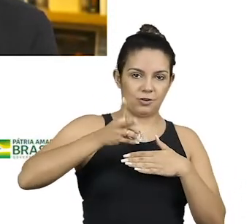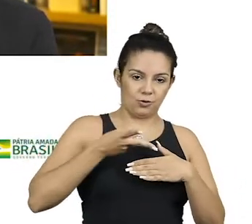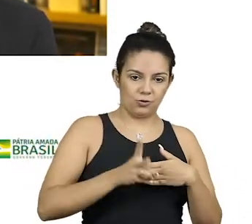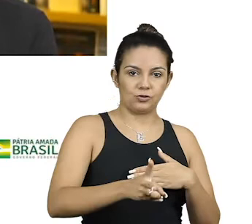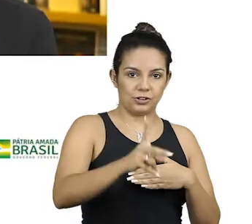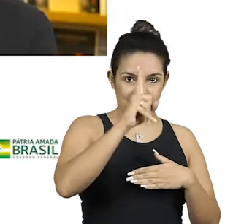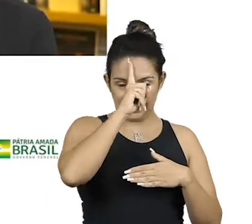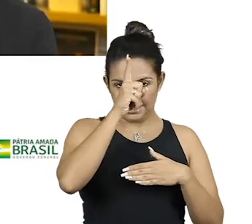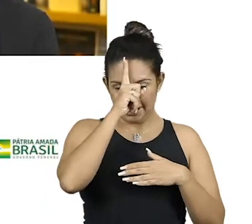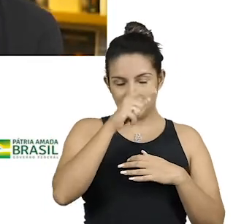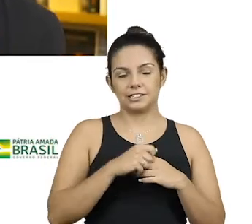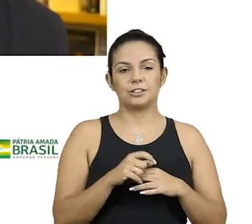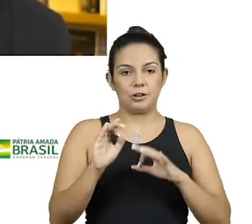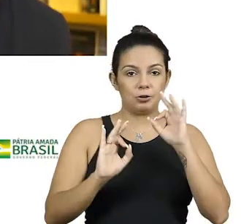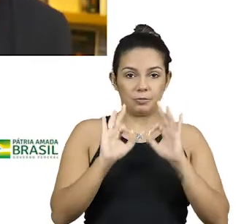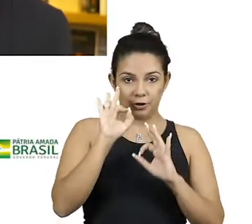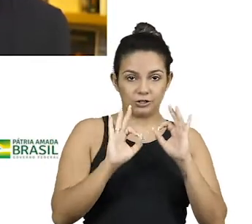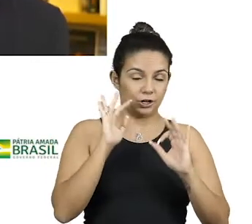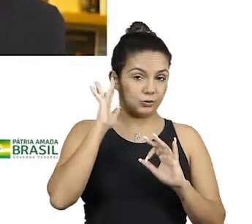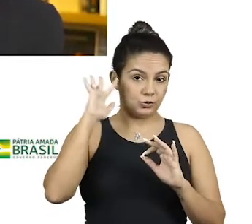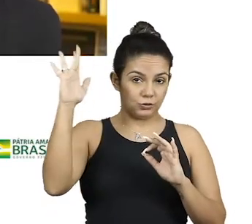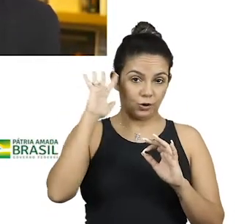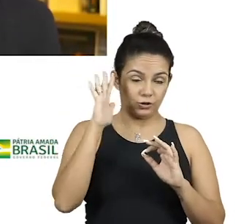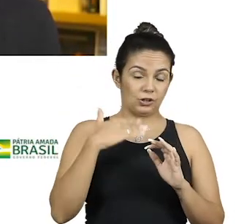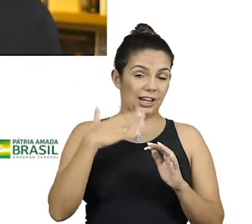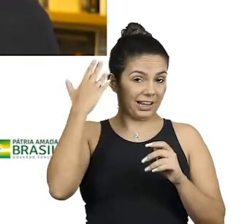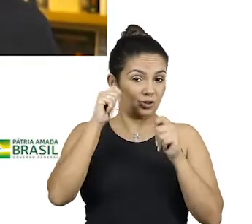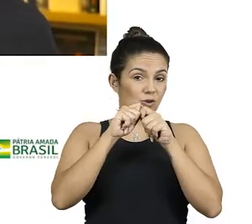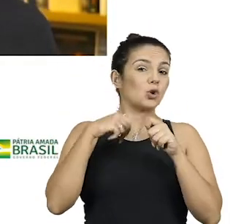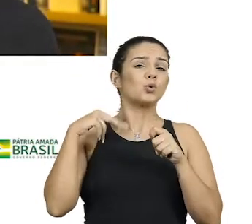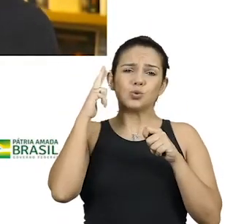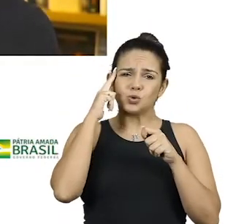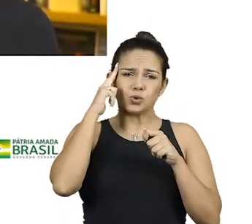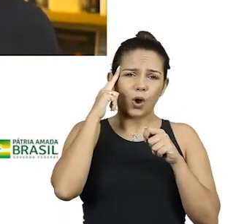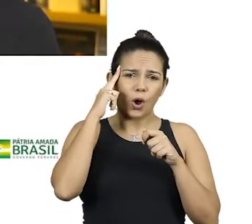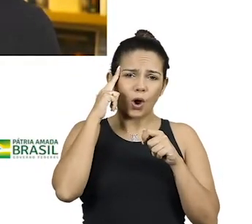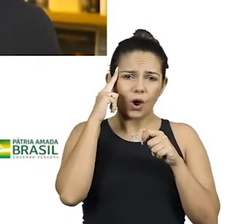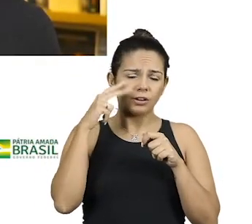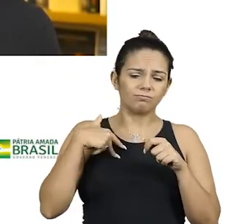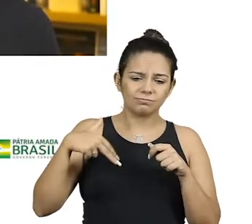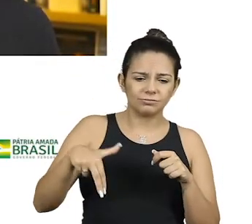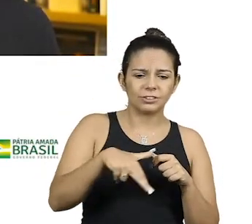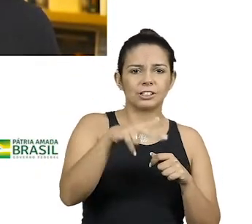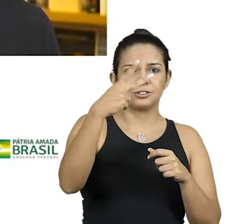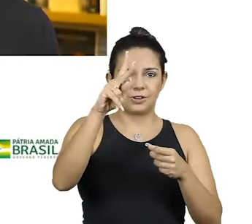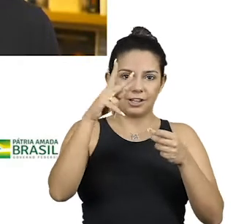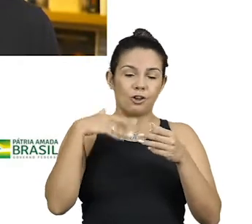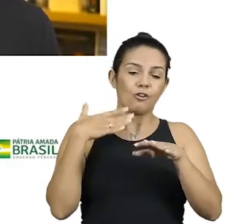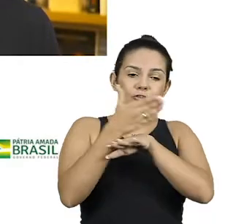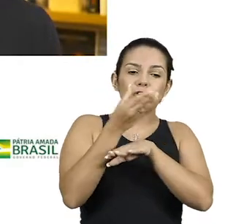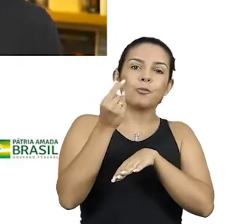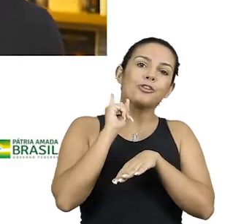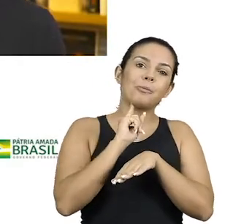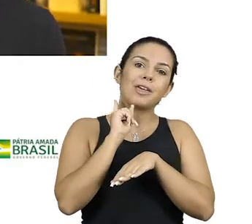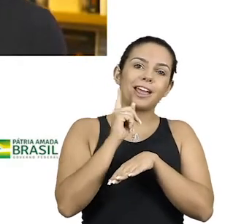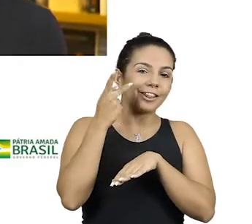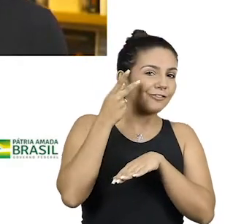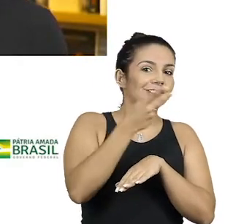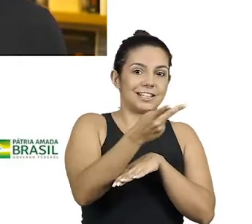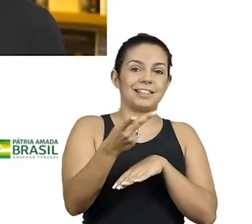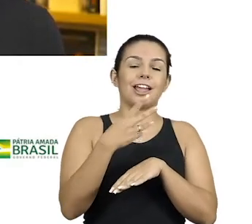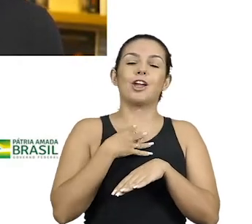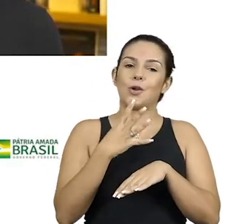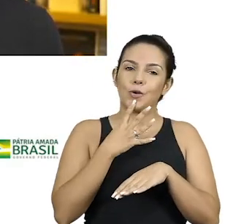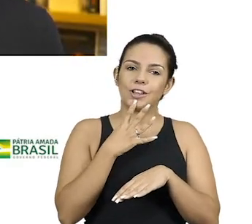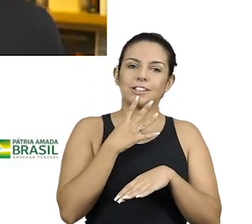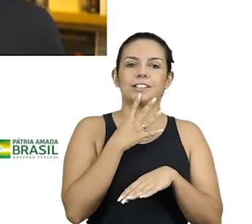ideias, aqueles projetos e sonhos foi que andei muito aí pela sua terra. Gosto demais de Minas e conheci